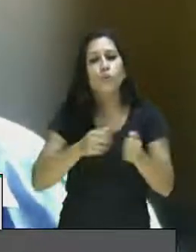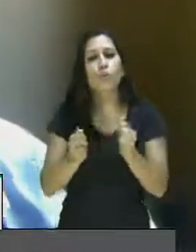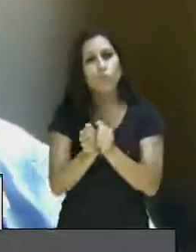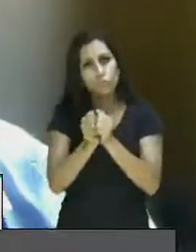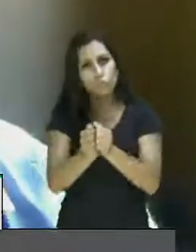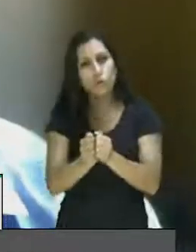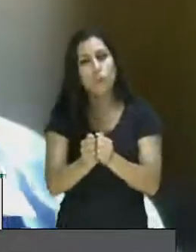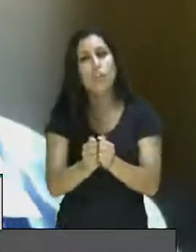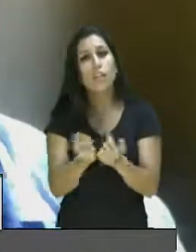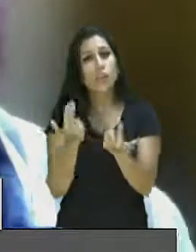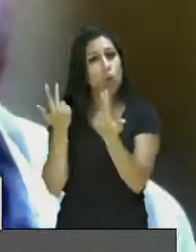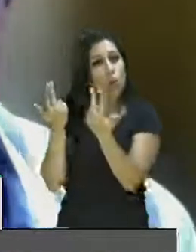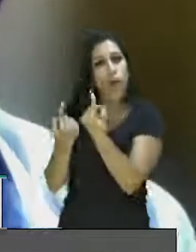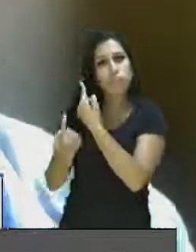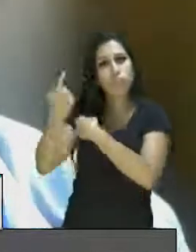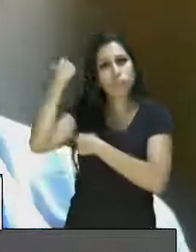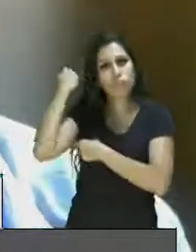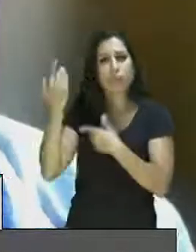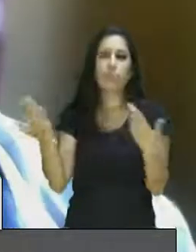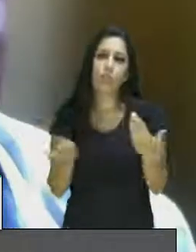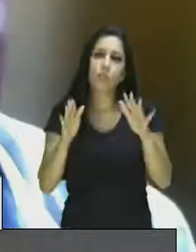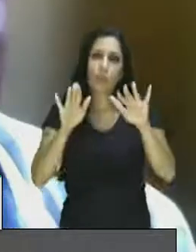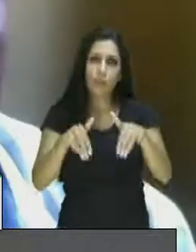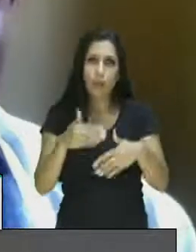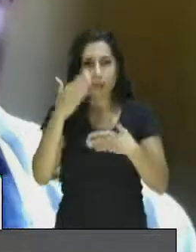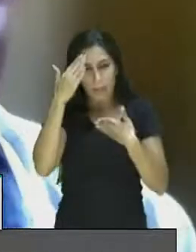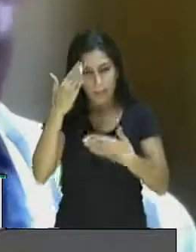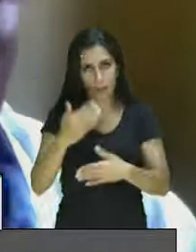conforme era antes. É isso, eu agradeço.